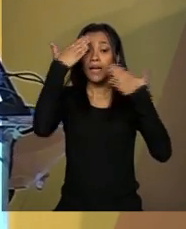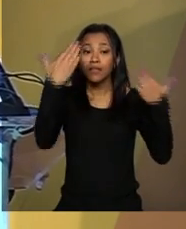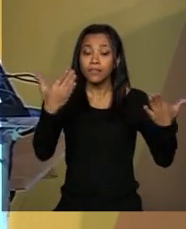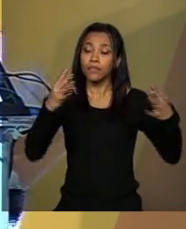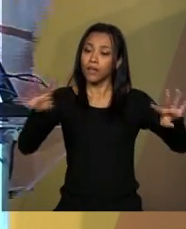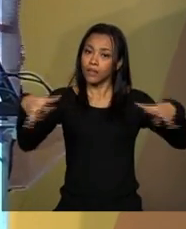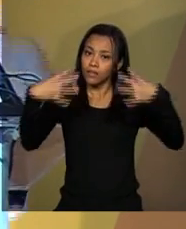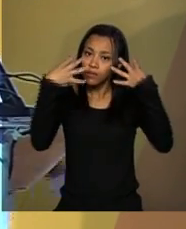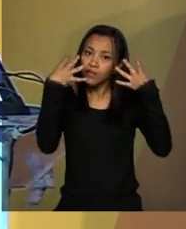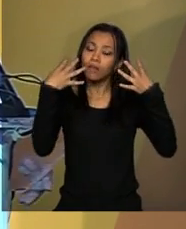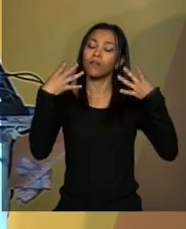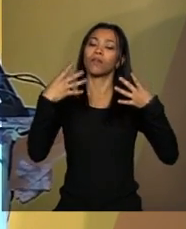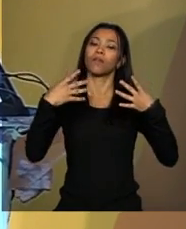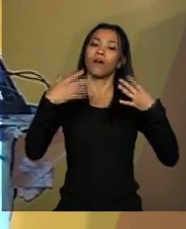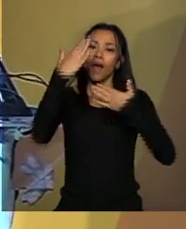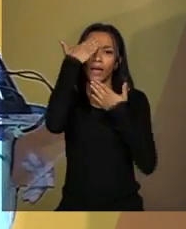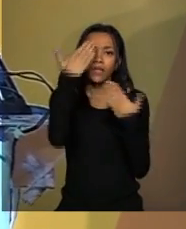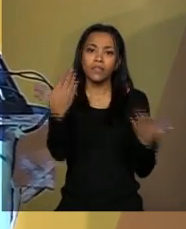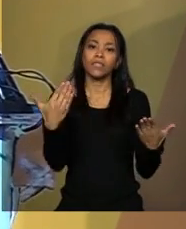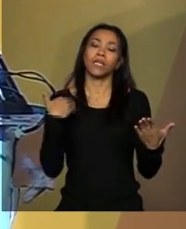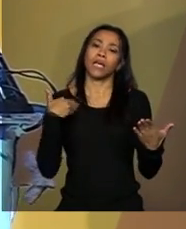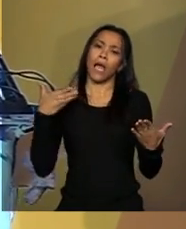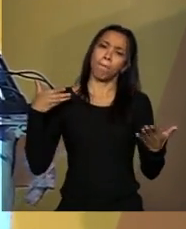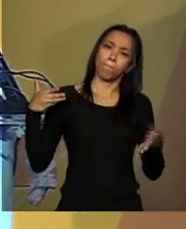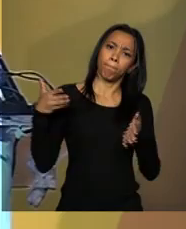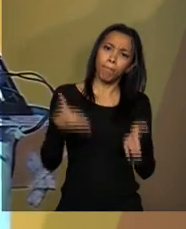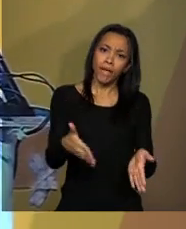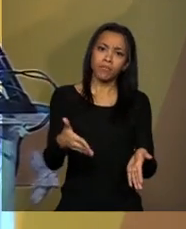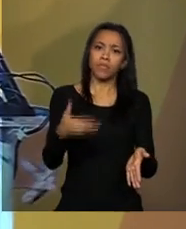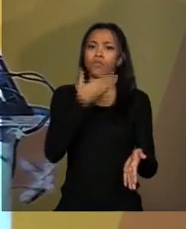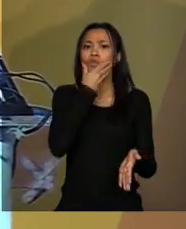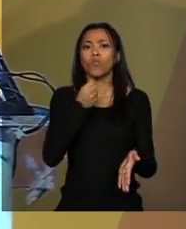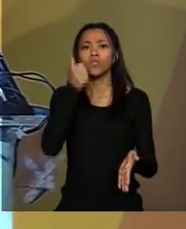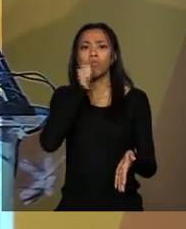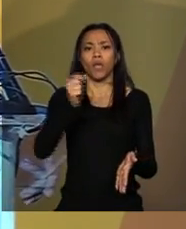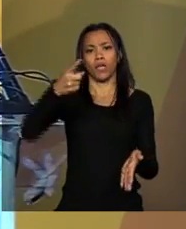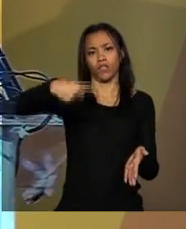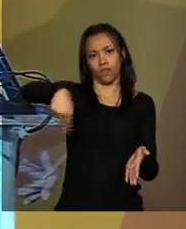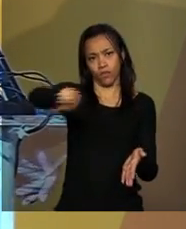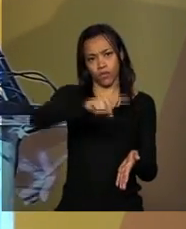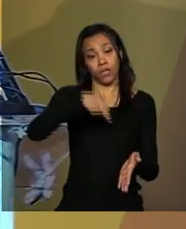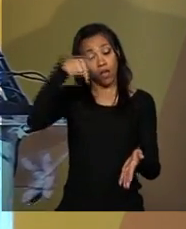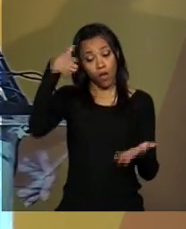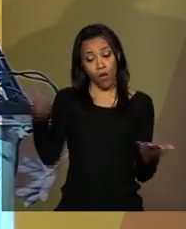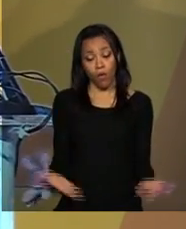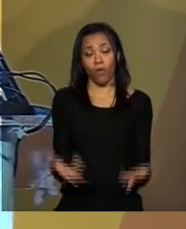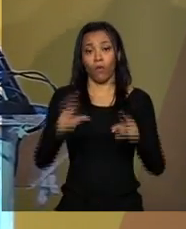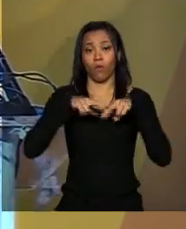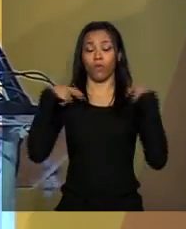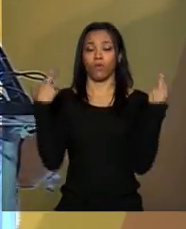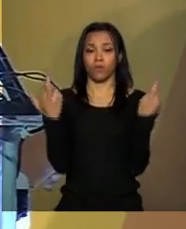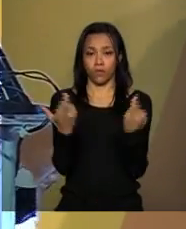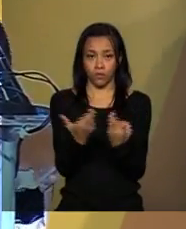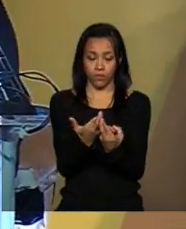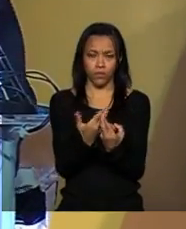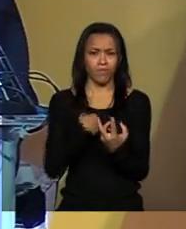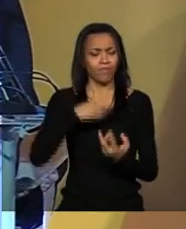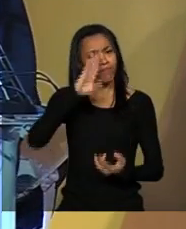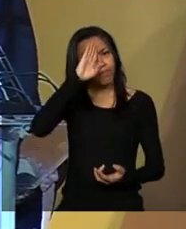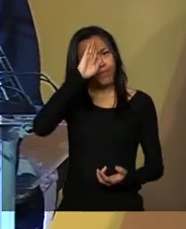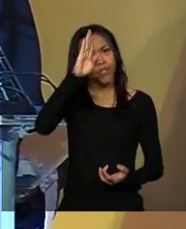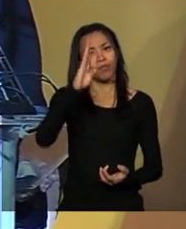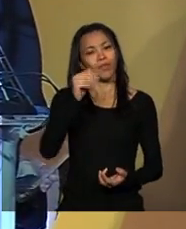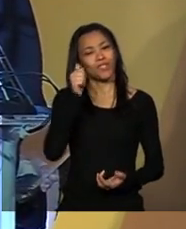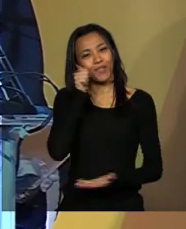agradecer pela participação dos senhores e das senhoras nesta reunião, principalmente